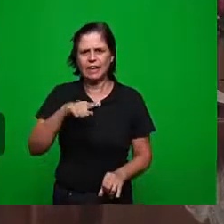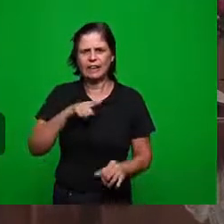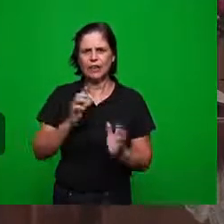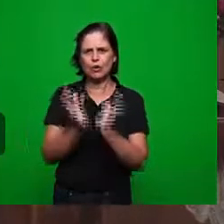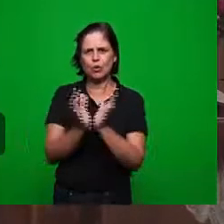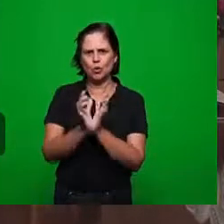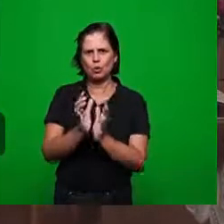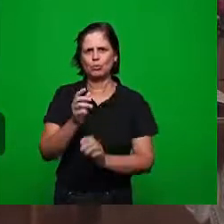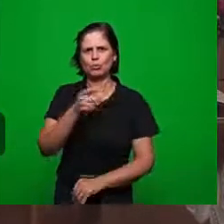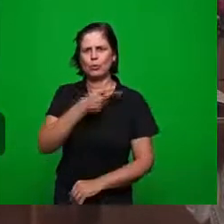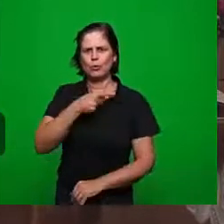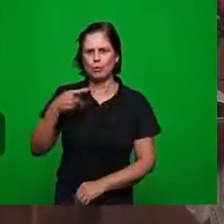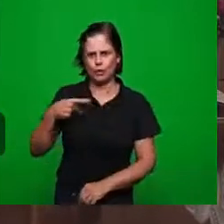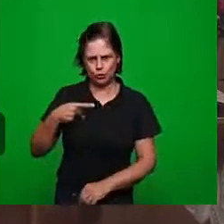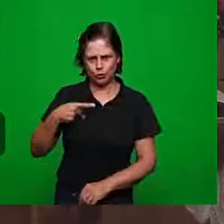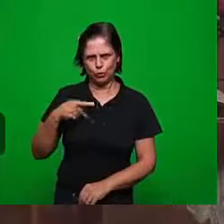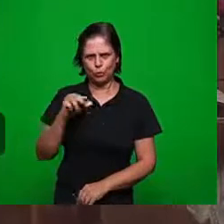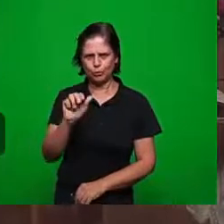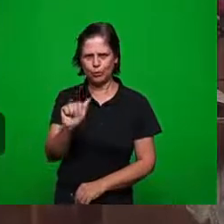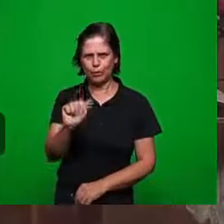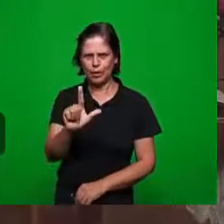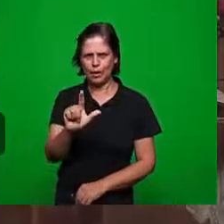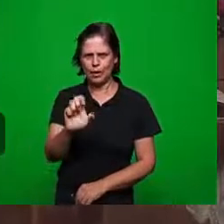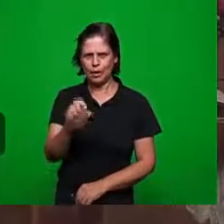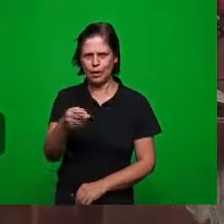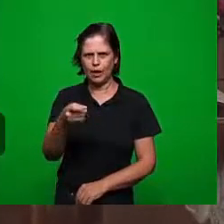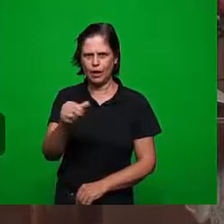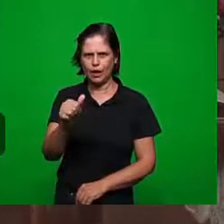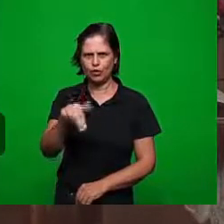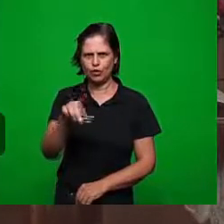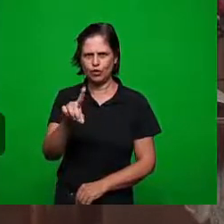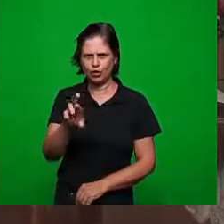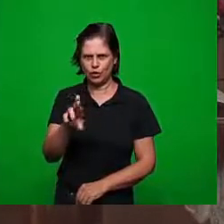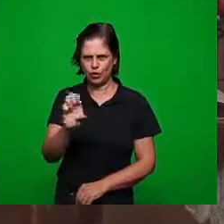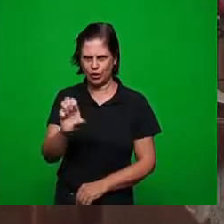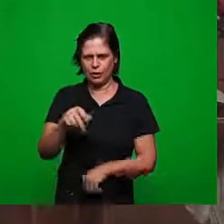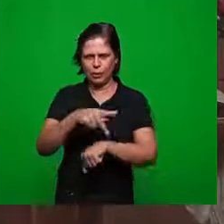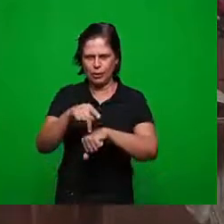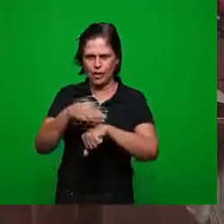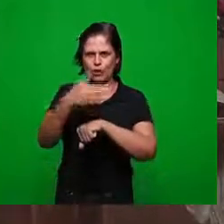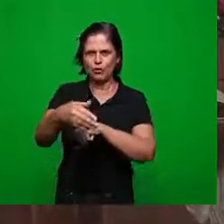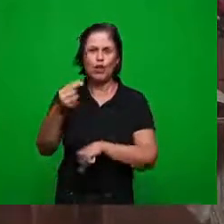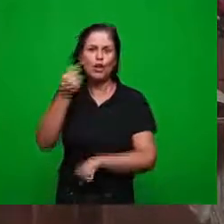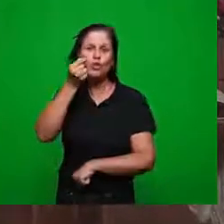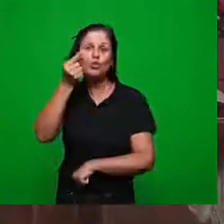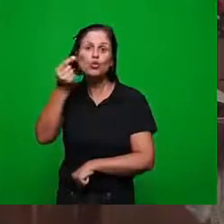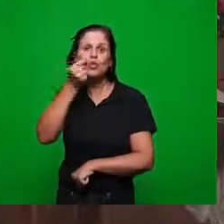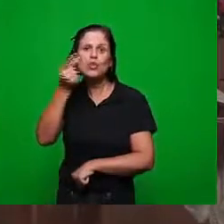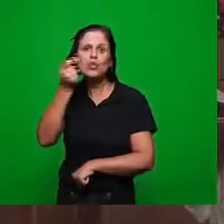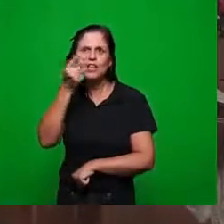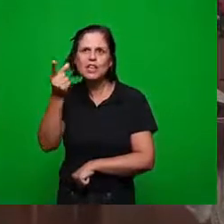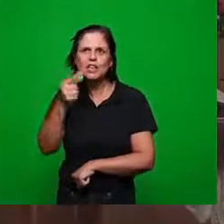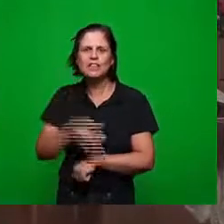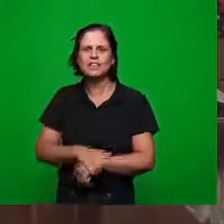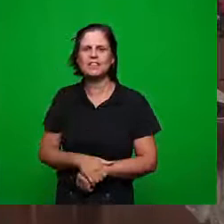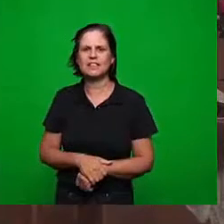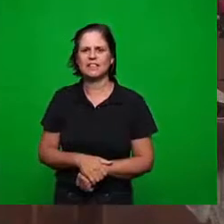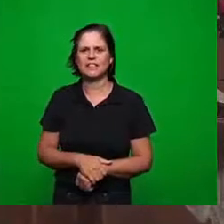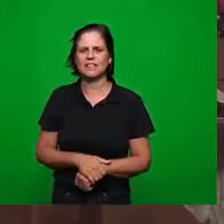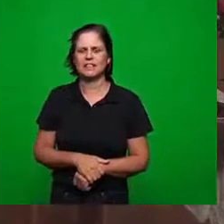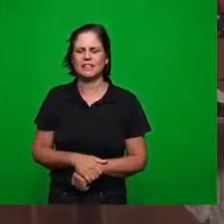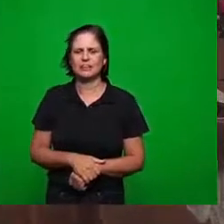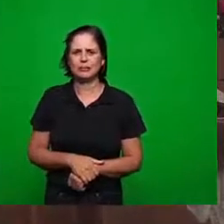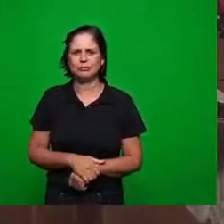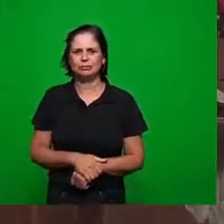pastor Alexandre que lá de Suíça da Suíça todos sabem que ele ocupa a função um